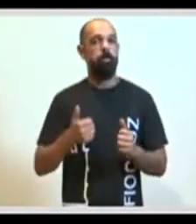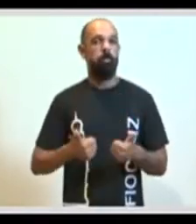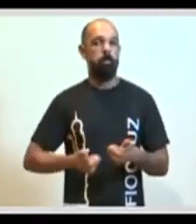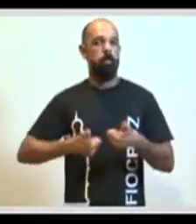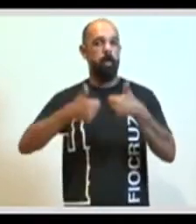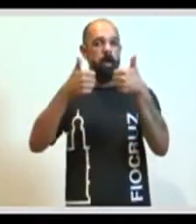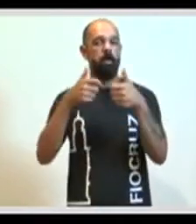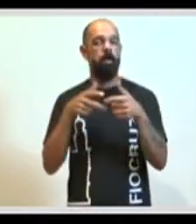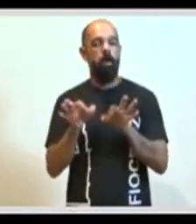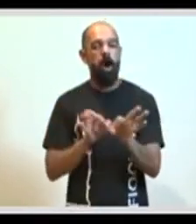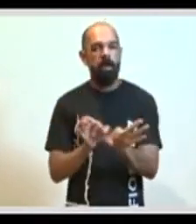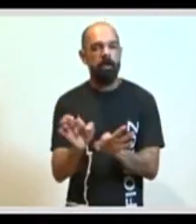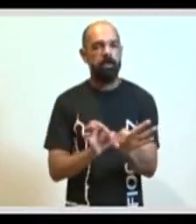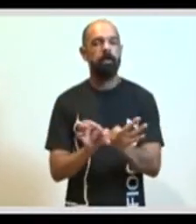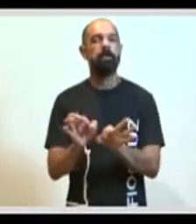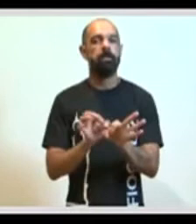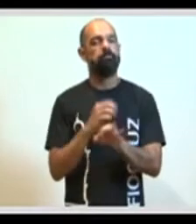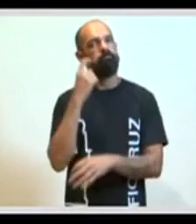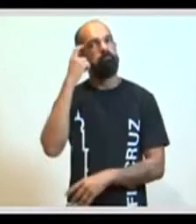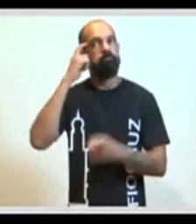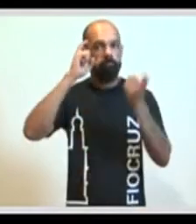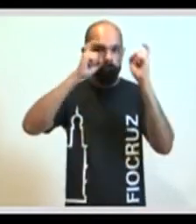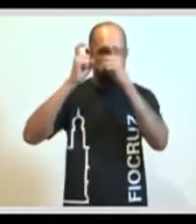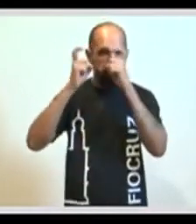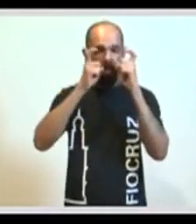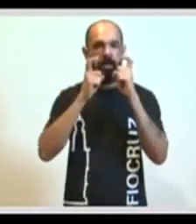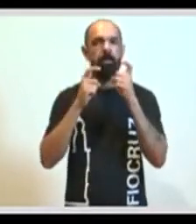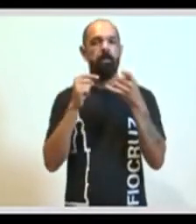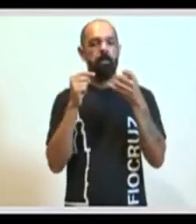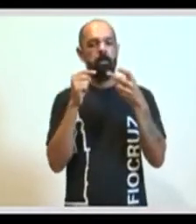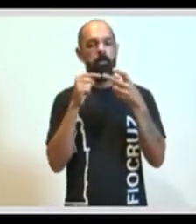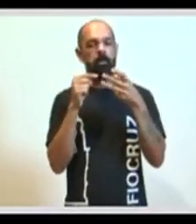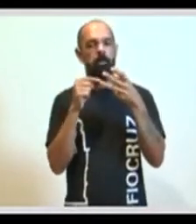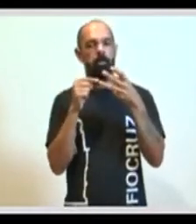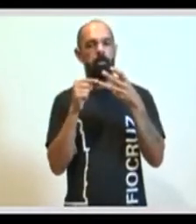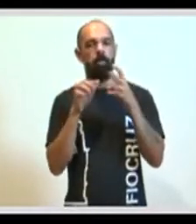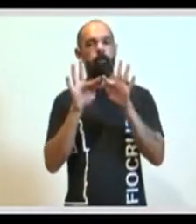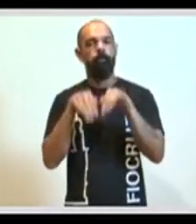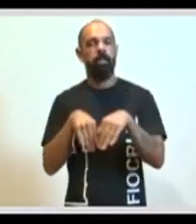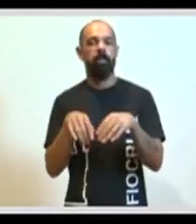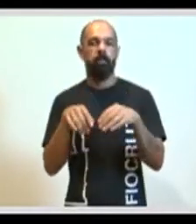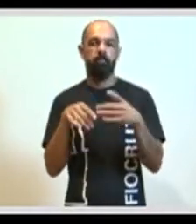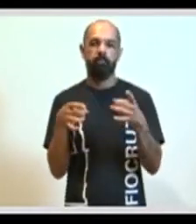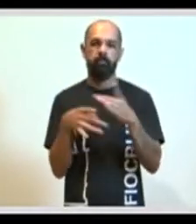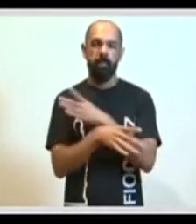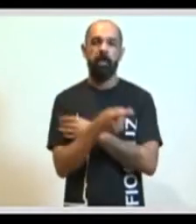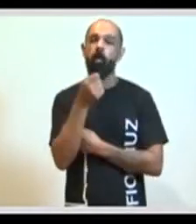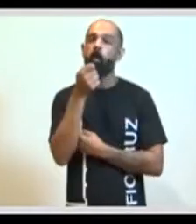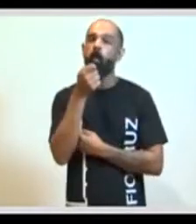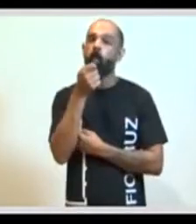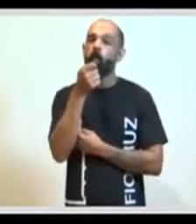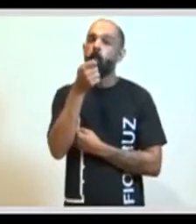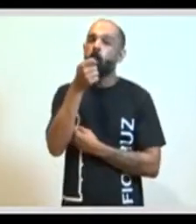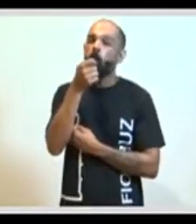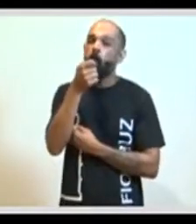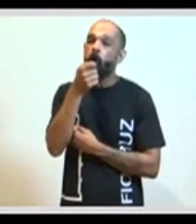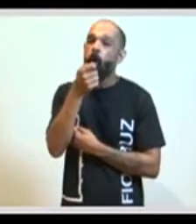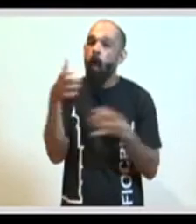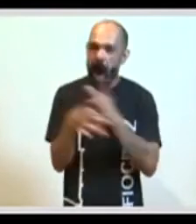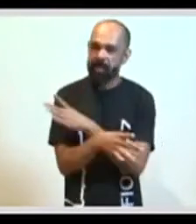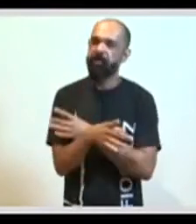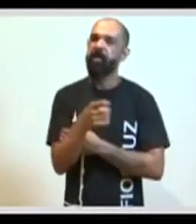considerado na formatação final do edital, que está quase lá,